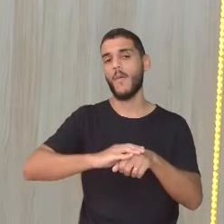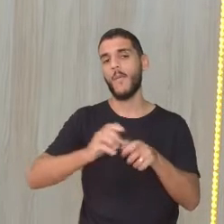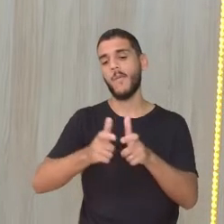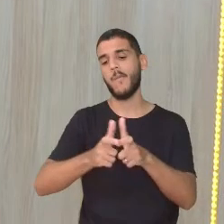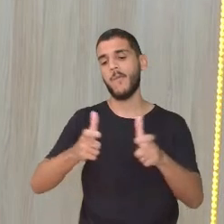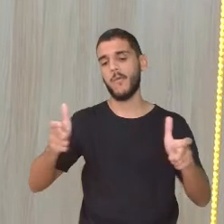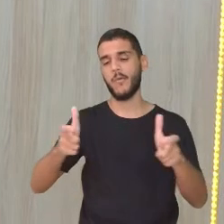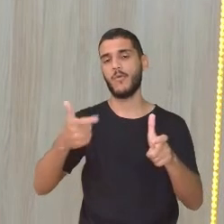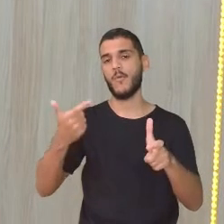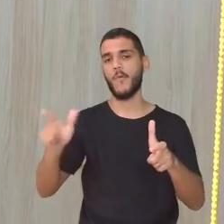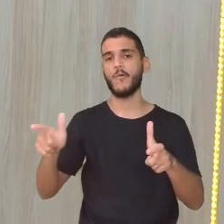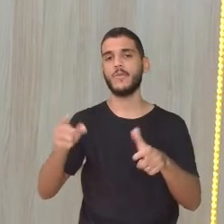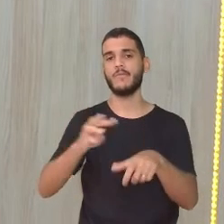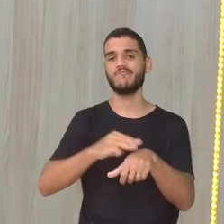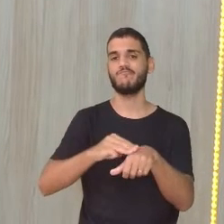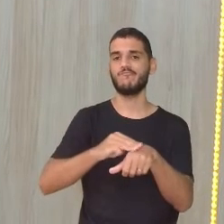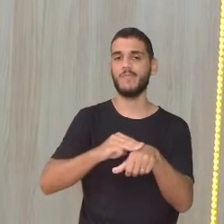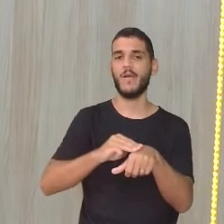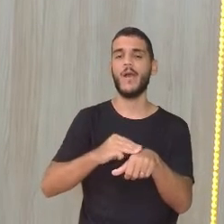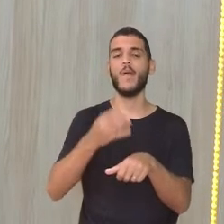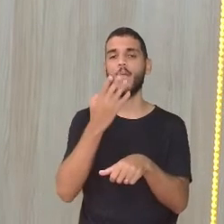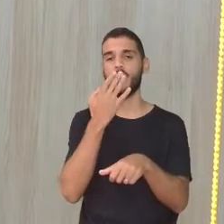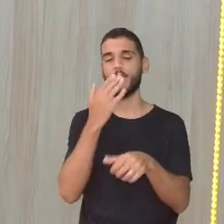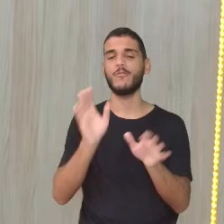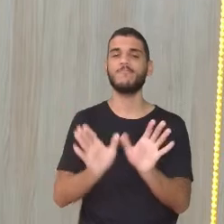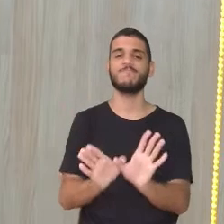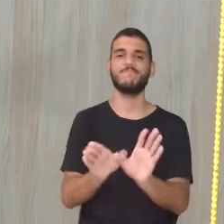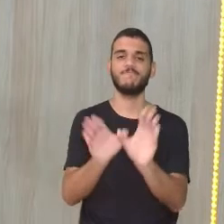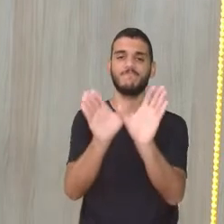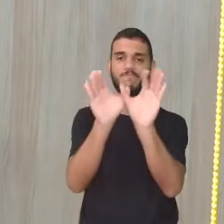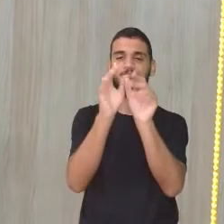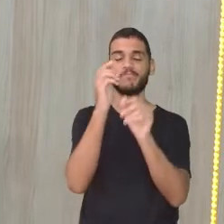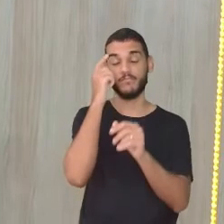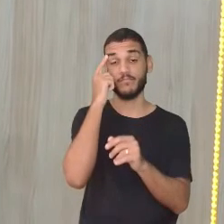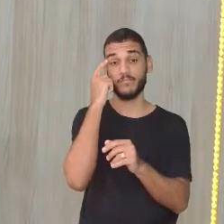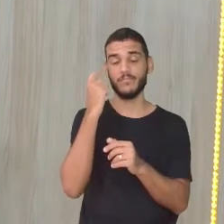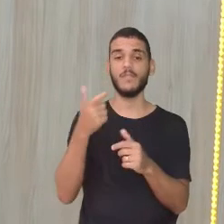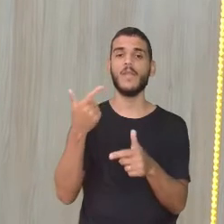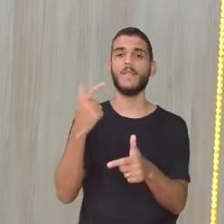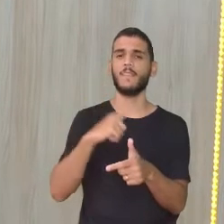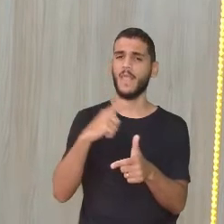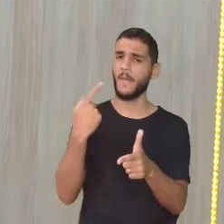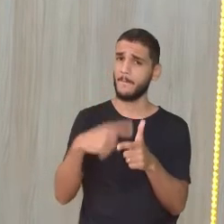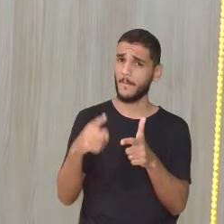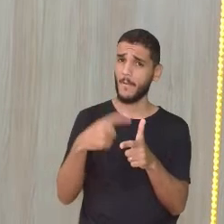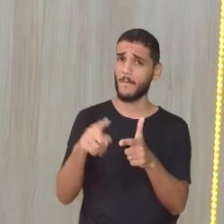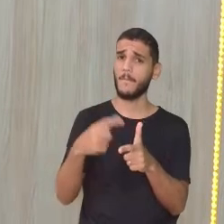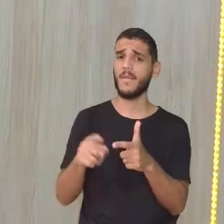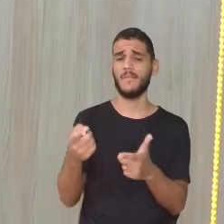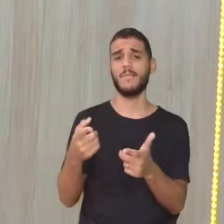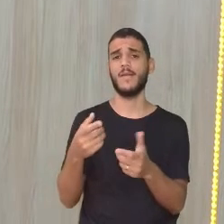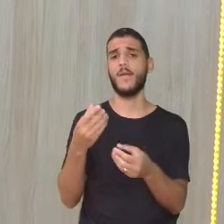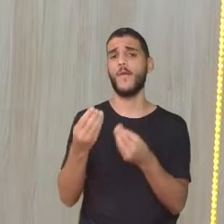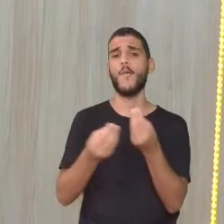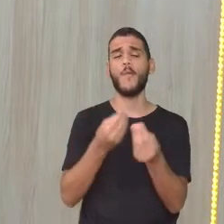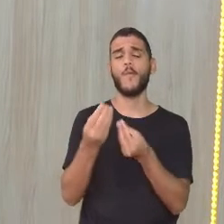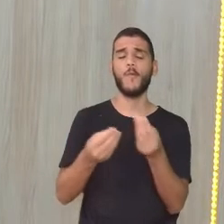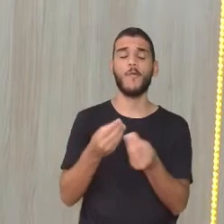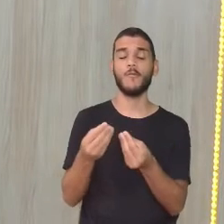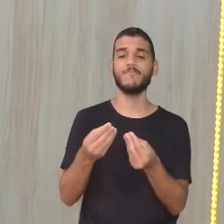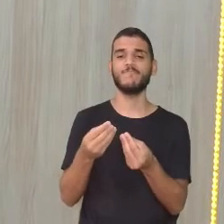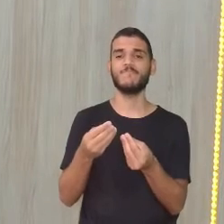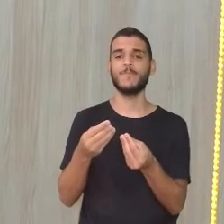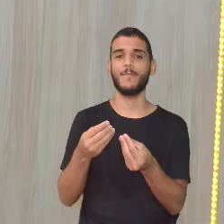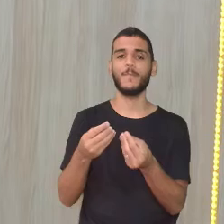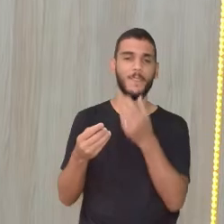das marrões. Afetou diretamente ali aquele ecossistema, né? Porque cada espécie de